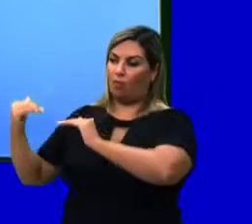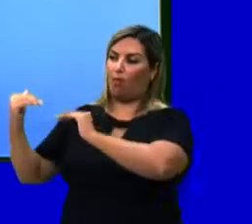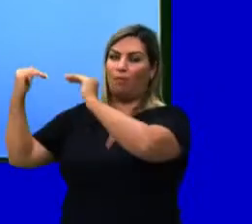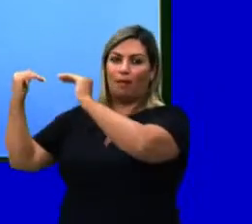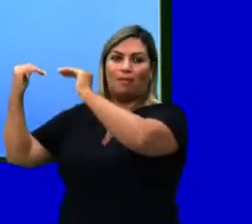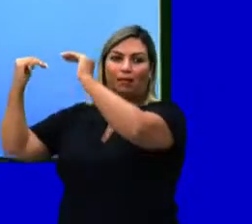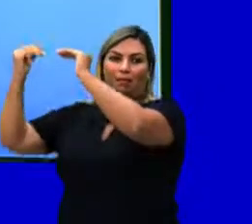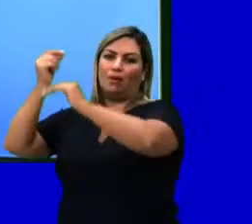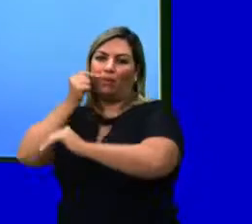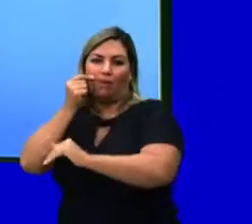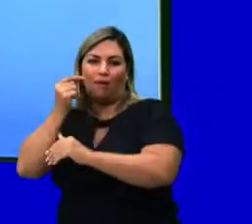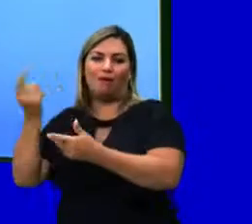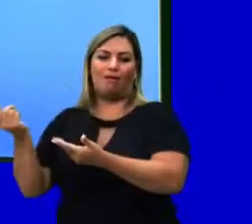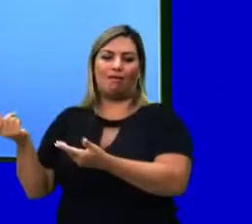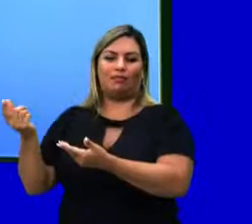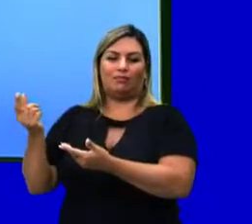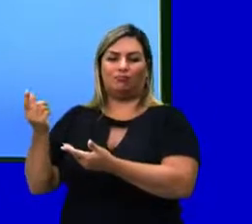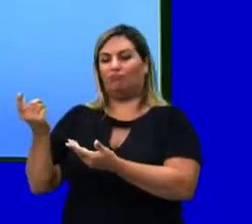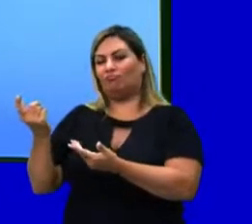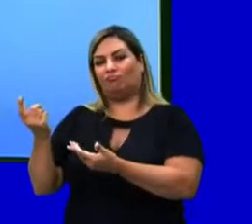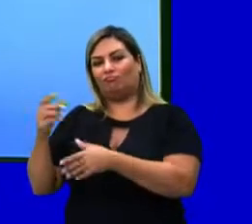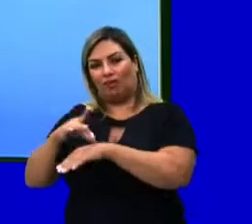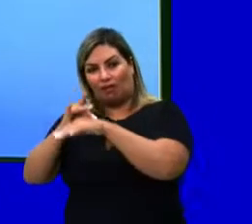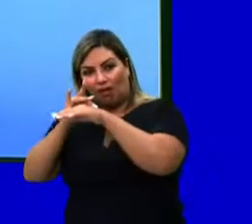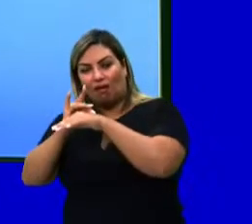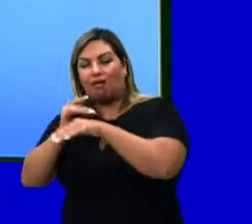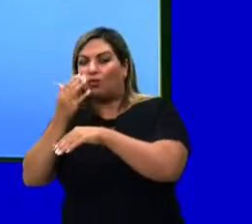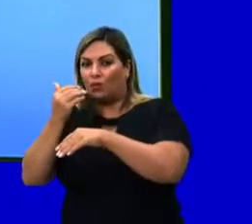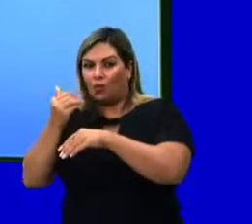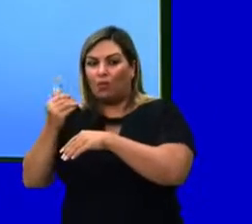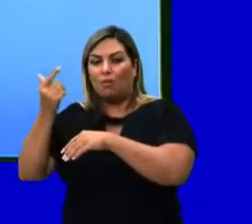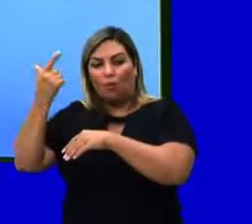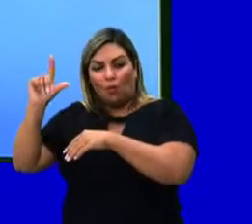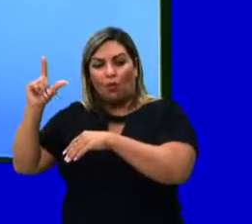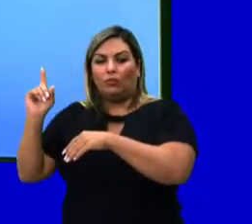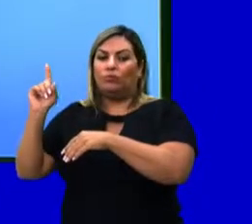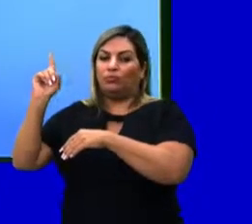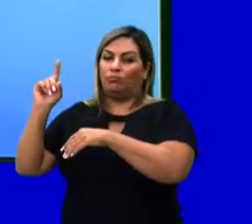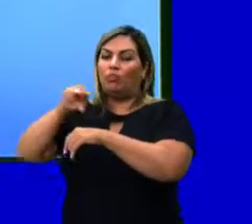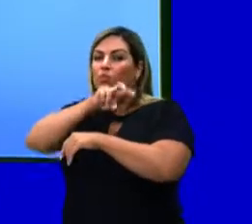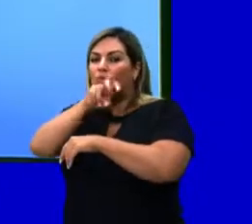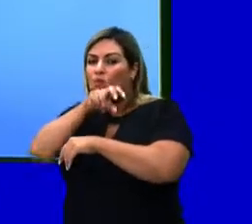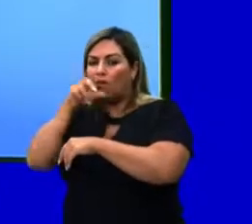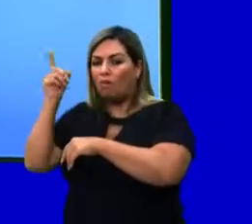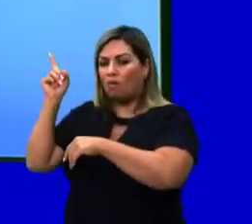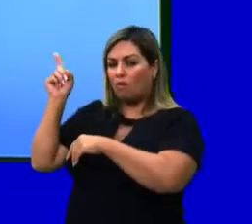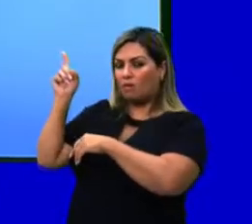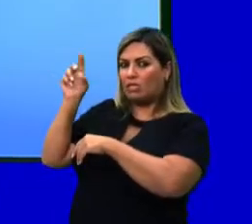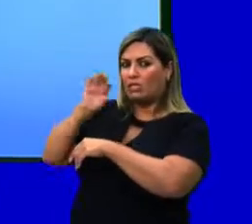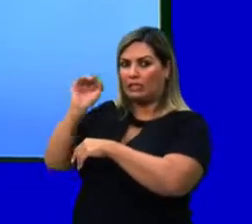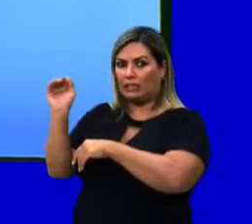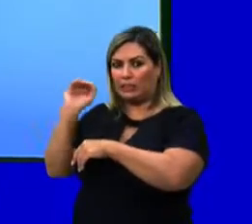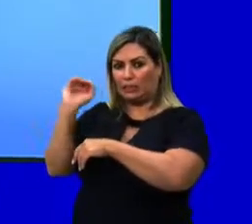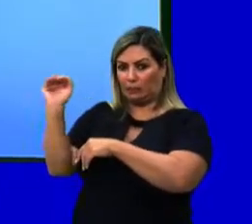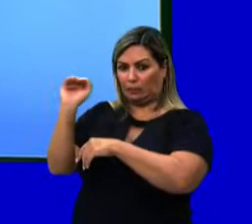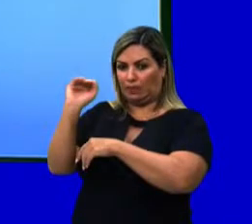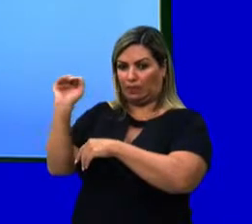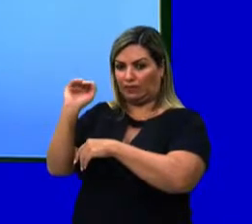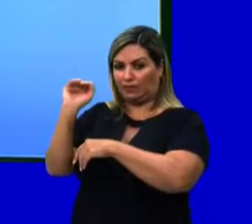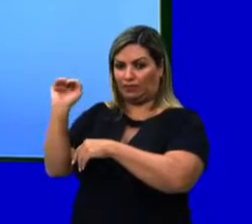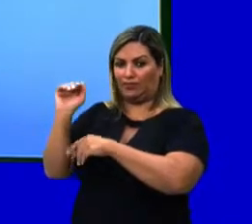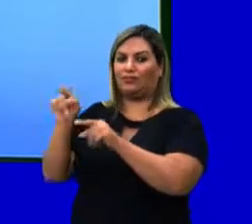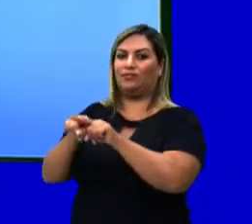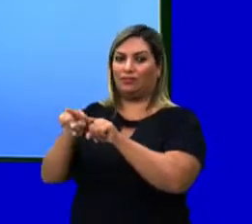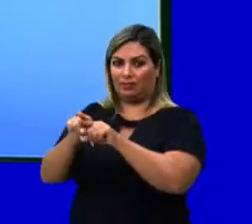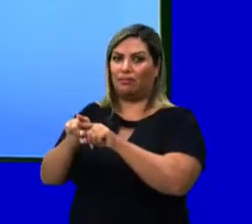por exemplo, um roedor. Esse roedor, ele vai alimentar um outro organismo carnívoro, uma serpente, por exemplo, que